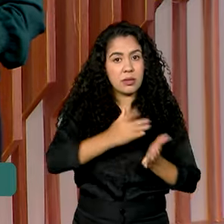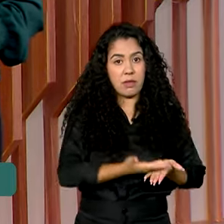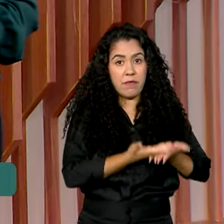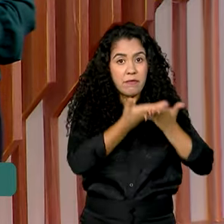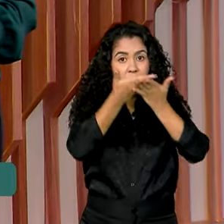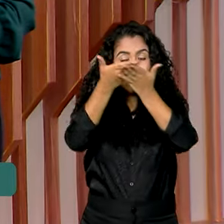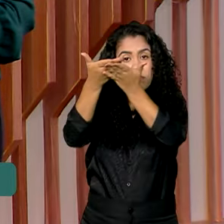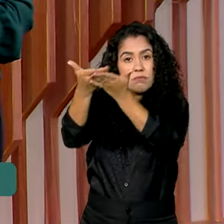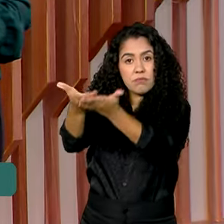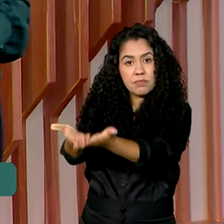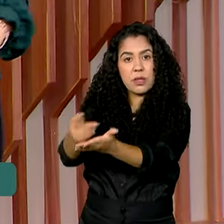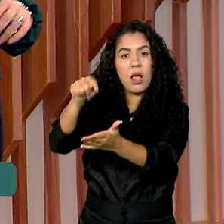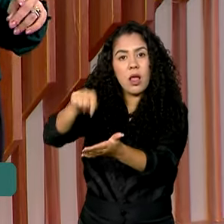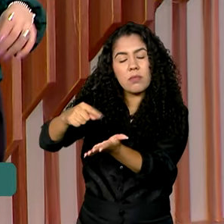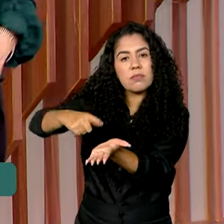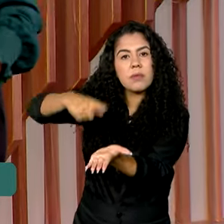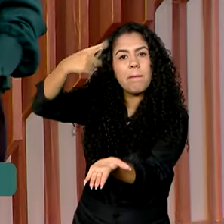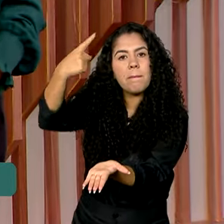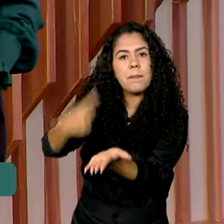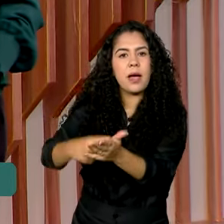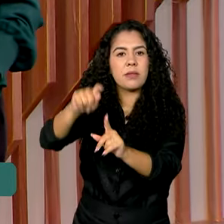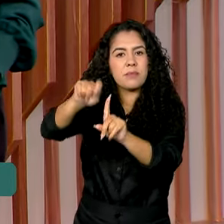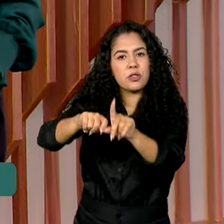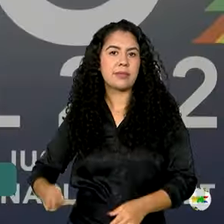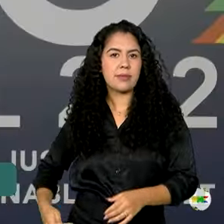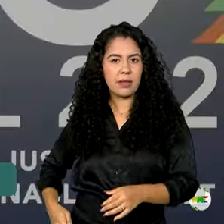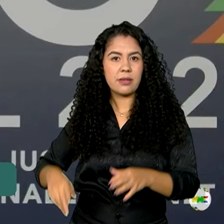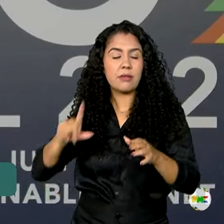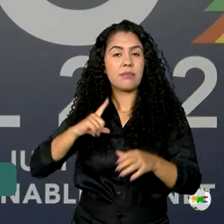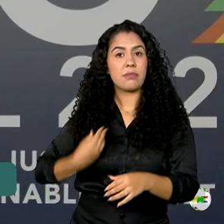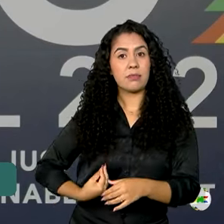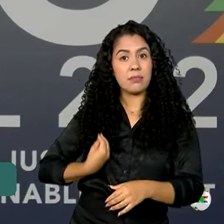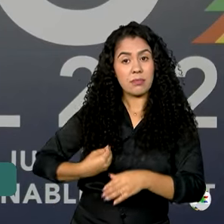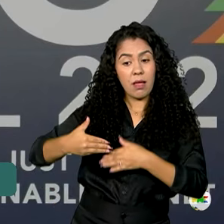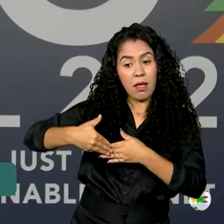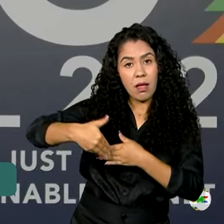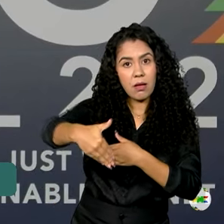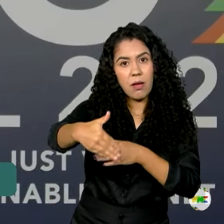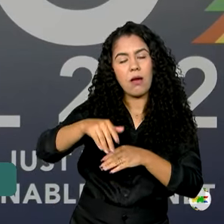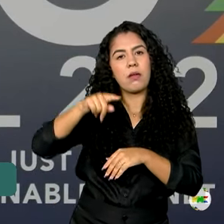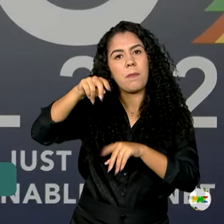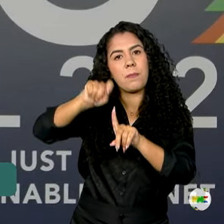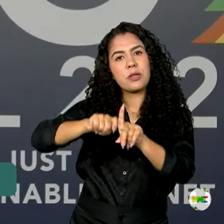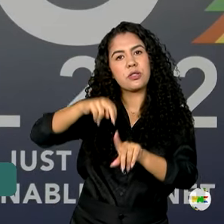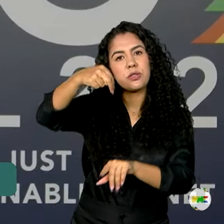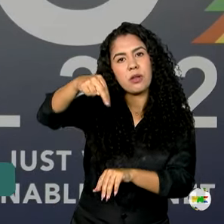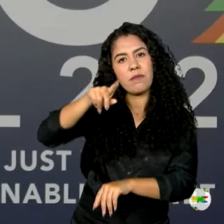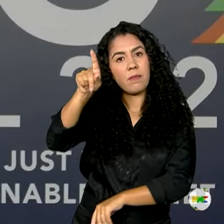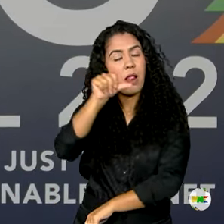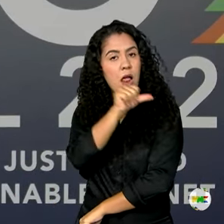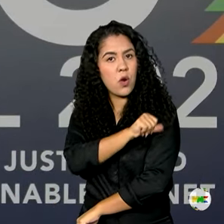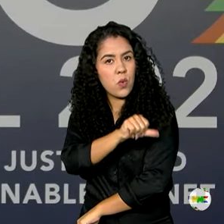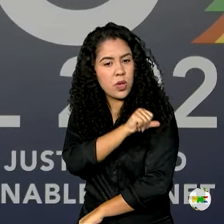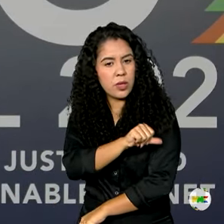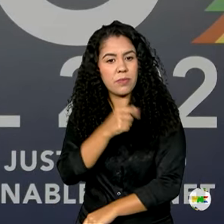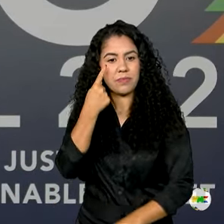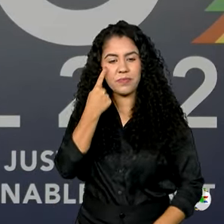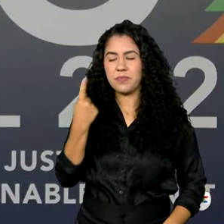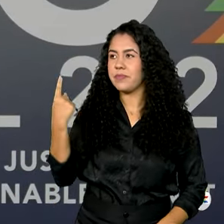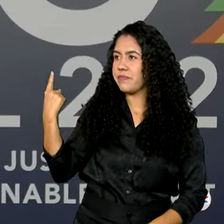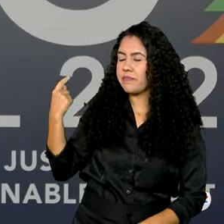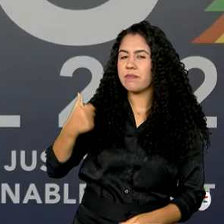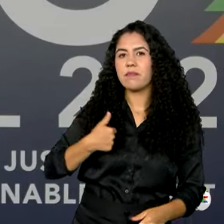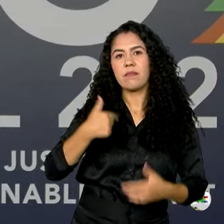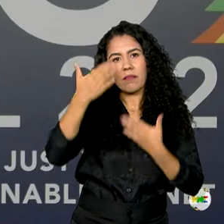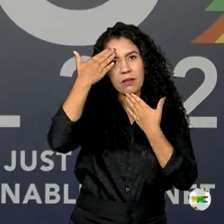presidentes do grupo, marcado para novembro, no Rio de Janeiro. Eu agradeci em nome do governo brasileiro, em nome do presidente Lula,